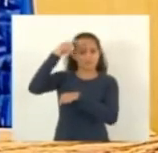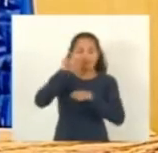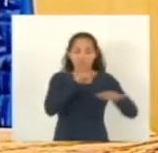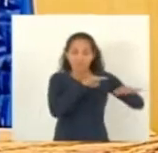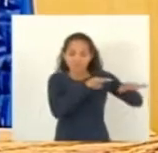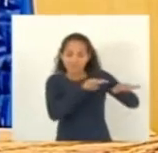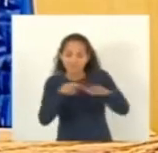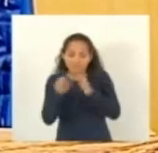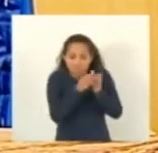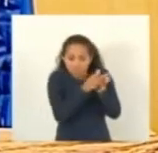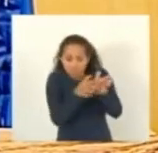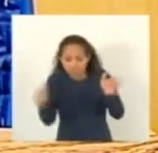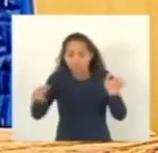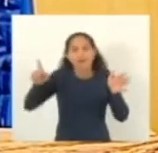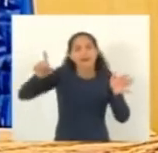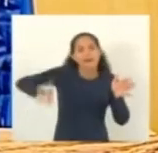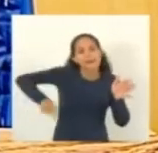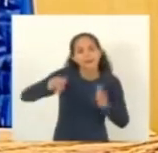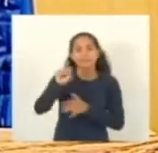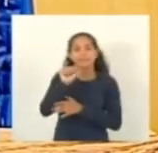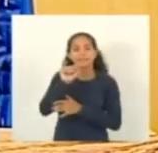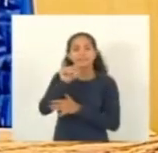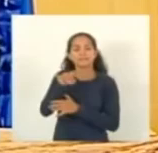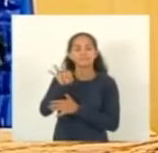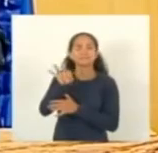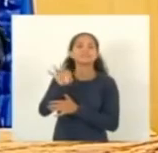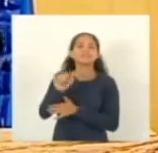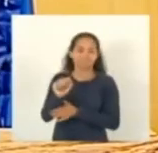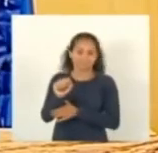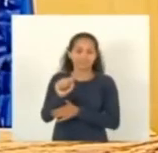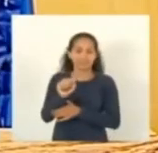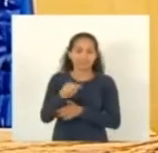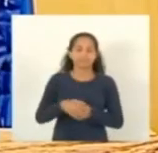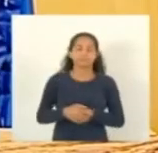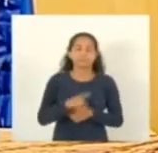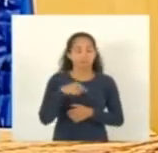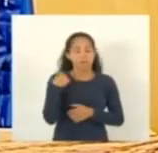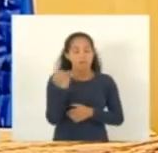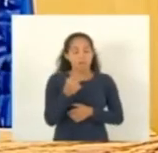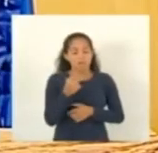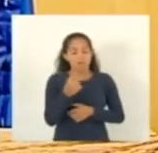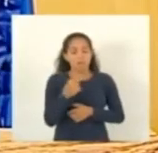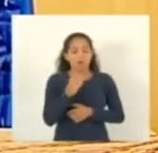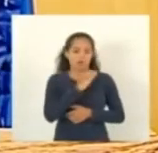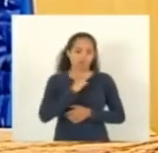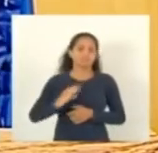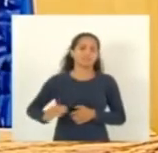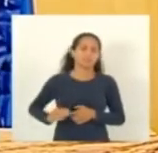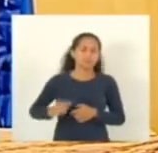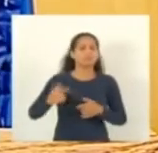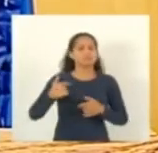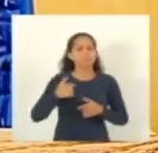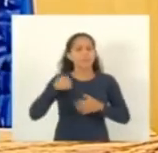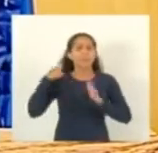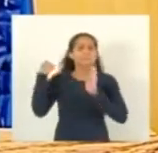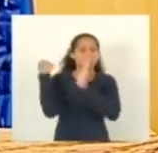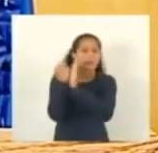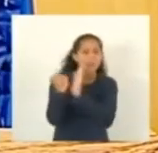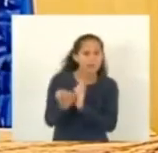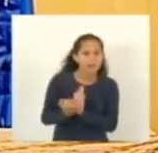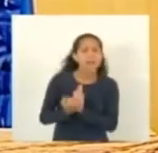santa e é uma semana para nós cristãos muito muito cheia de simbolismos e de um